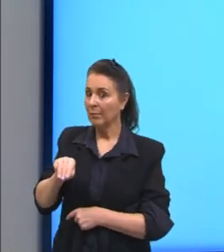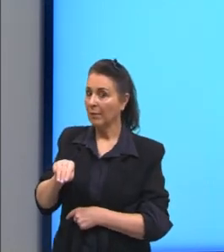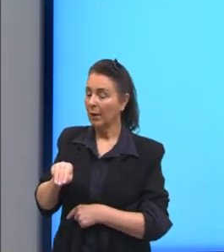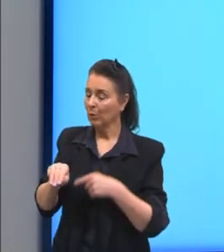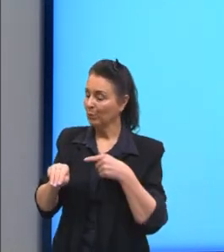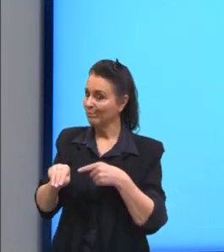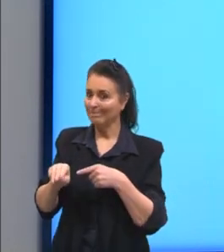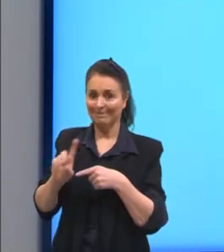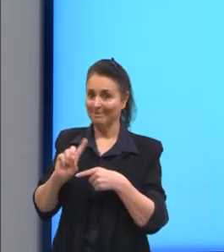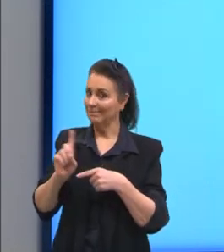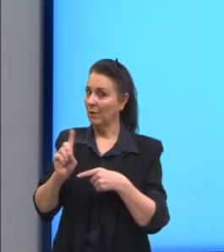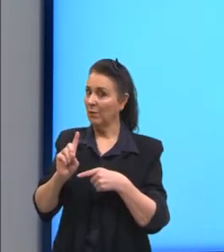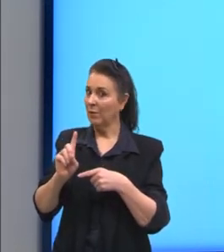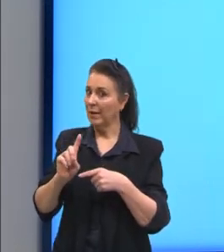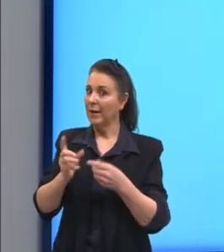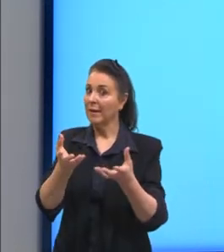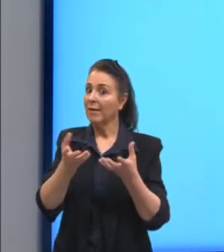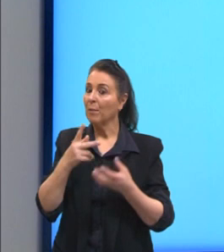ainda não terminamos.